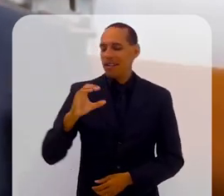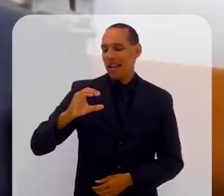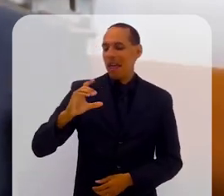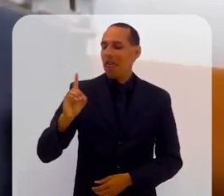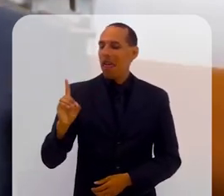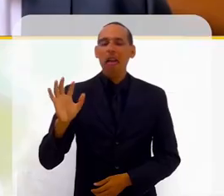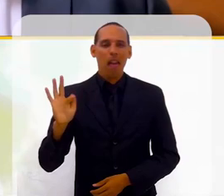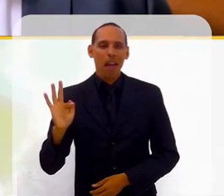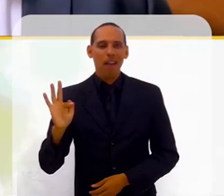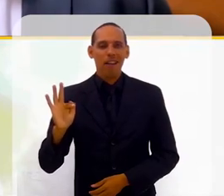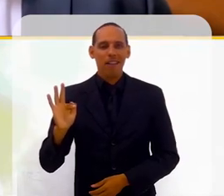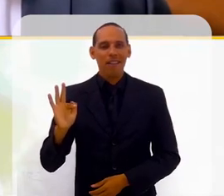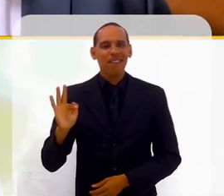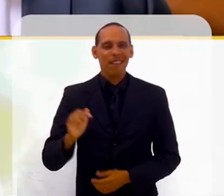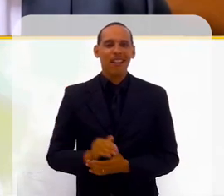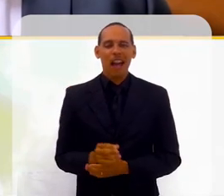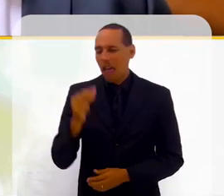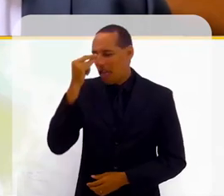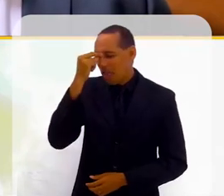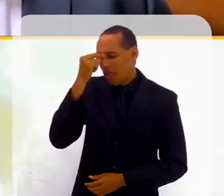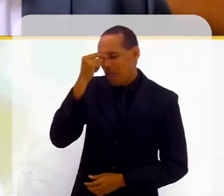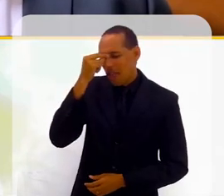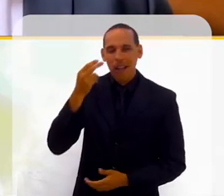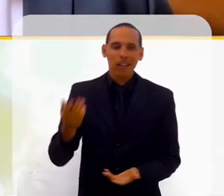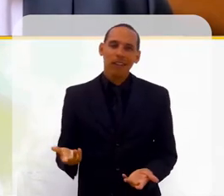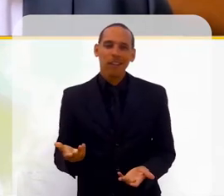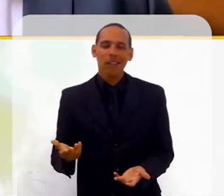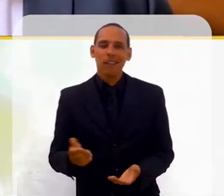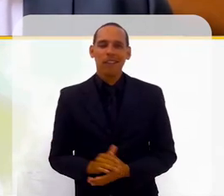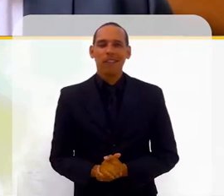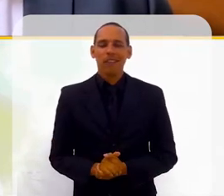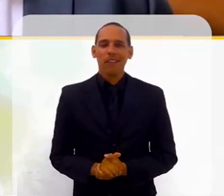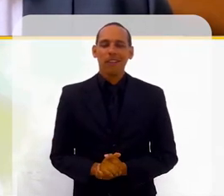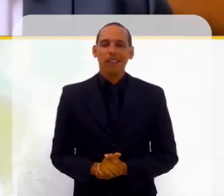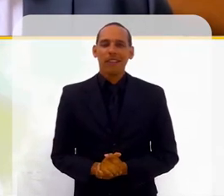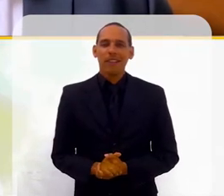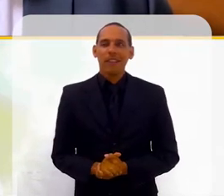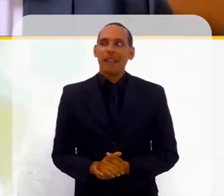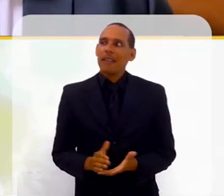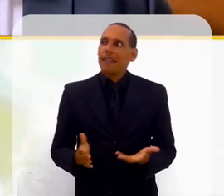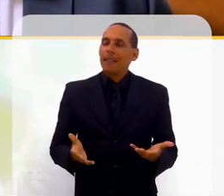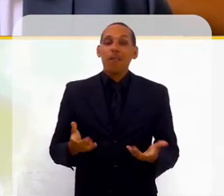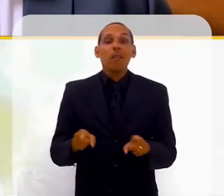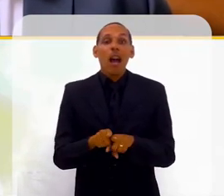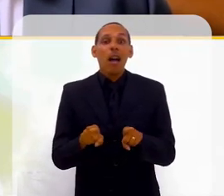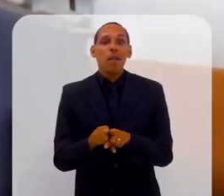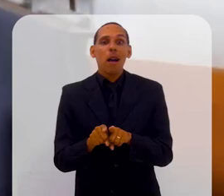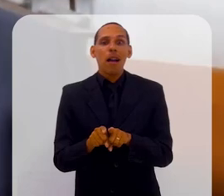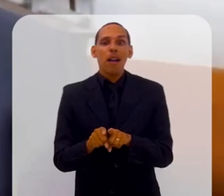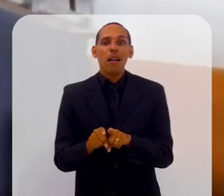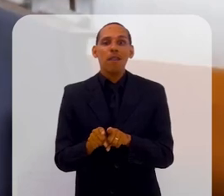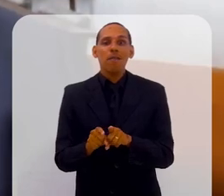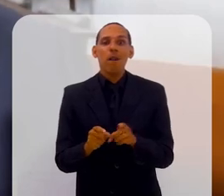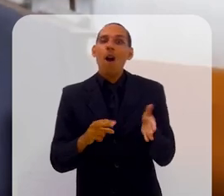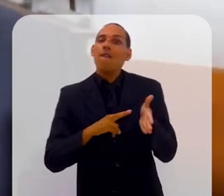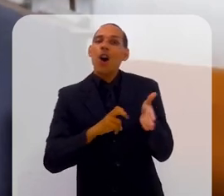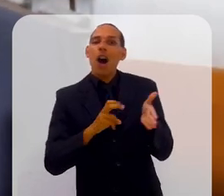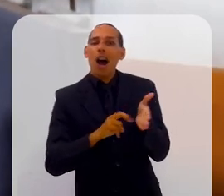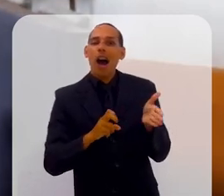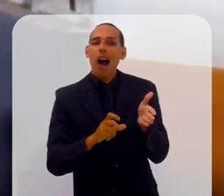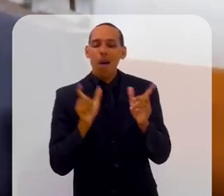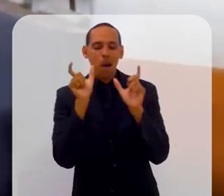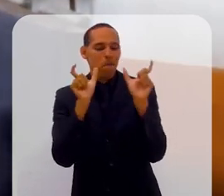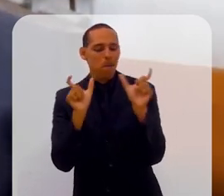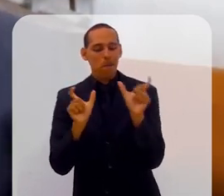usava na época era CDF, ainda não era nerd. E também, eu tinha um vocabulário que era diferente.